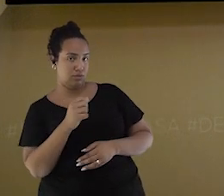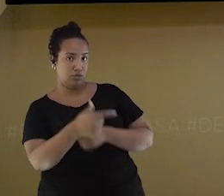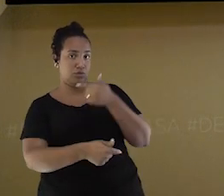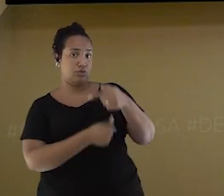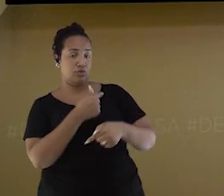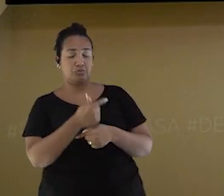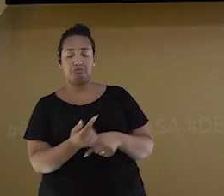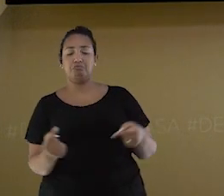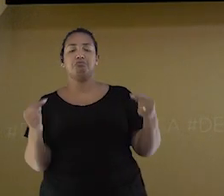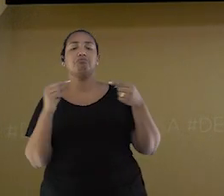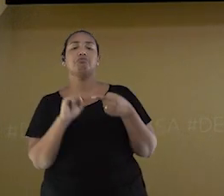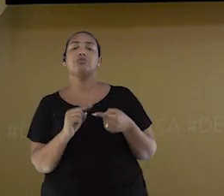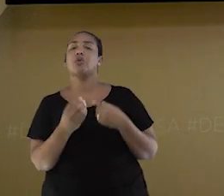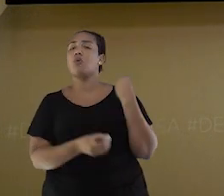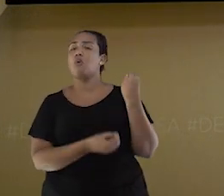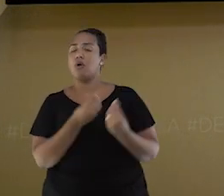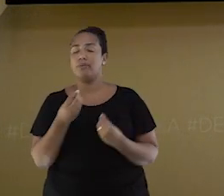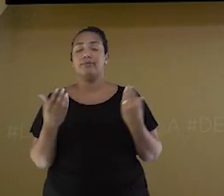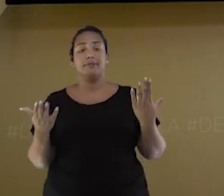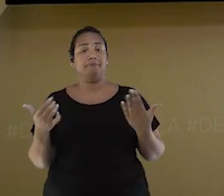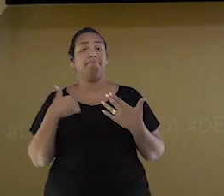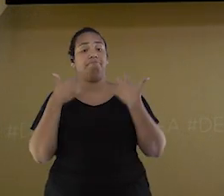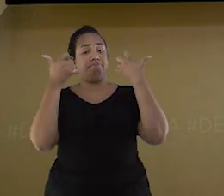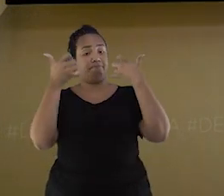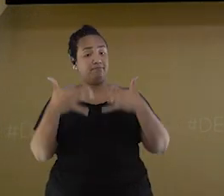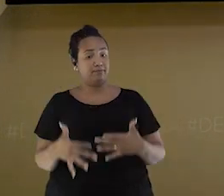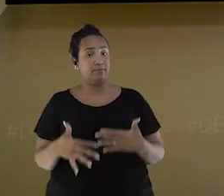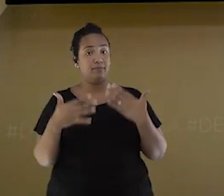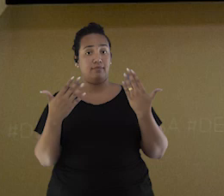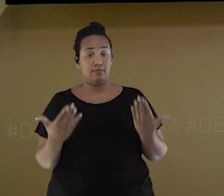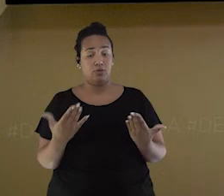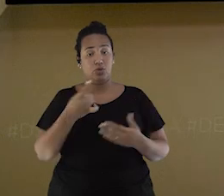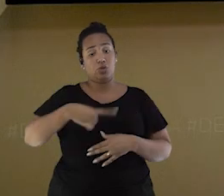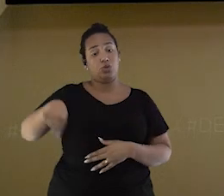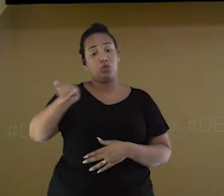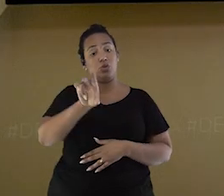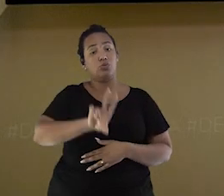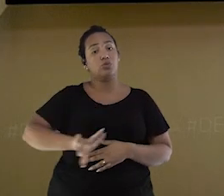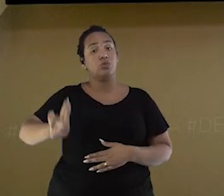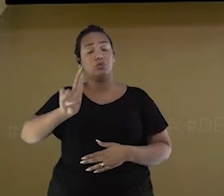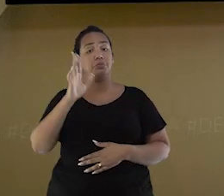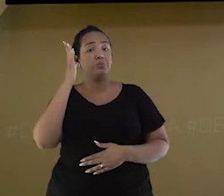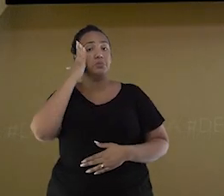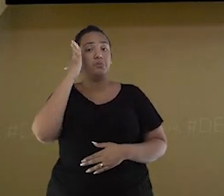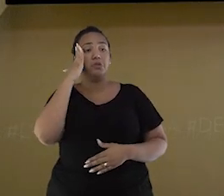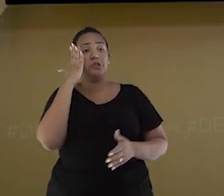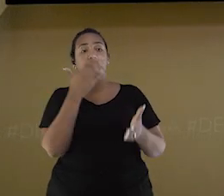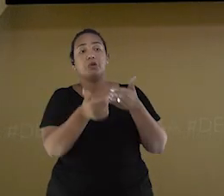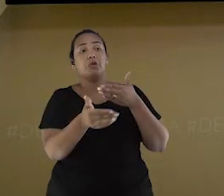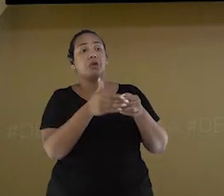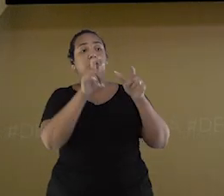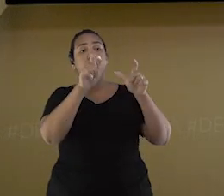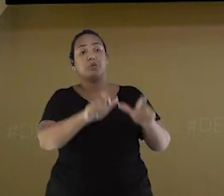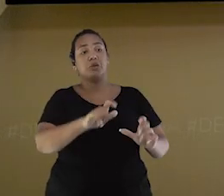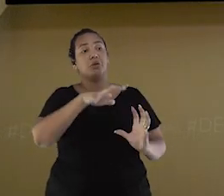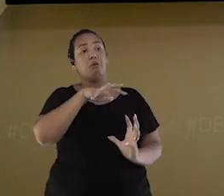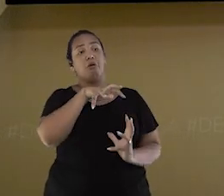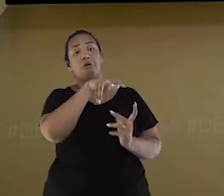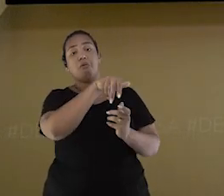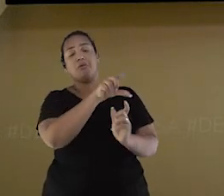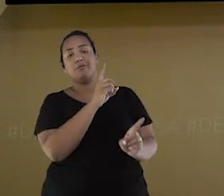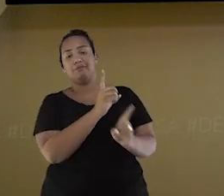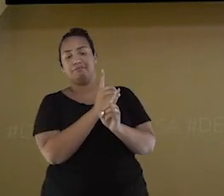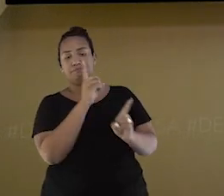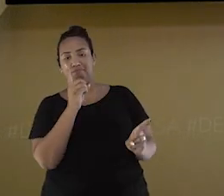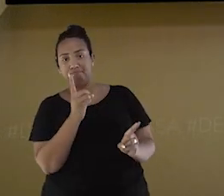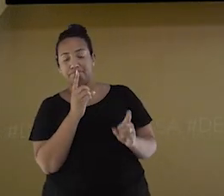geográficas são usadas para localizar qualquer ponto da Terra. Elas são construídas através